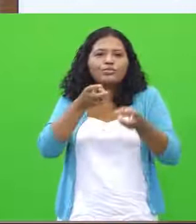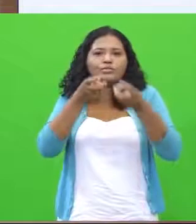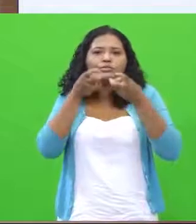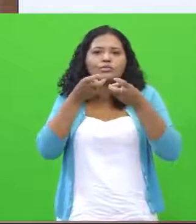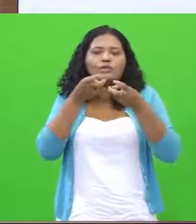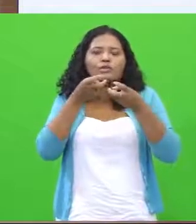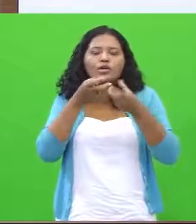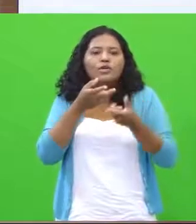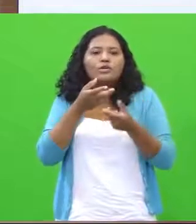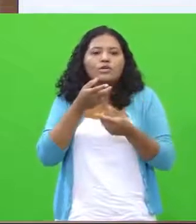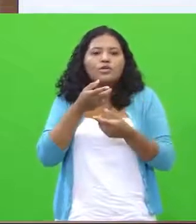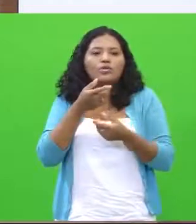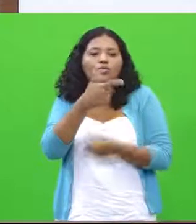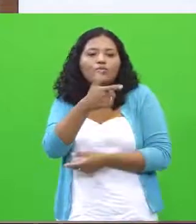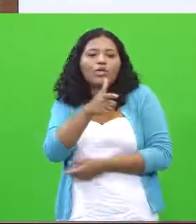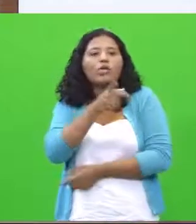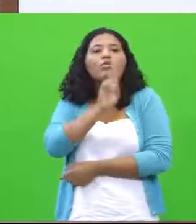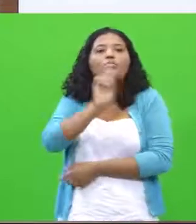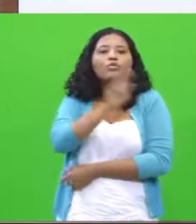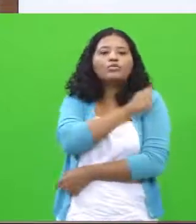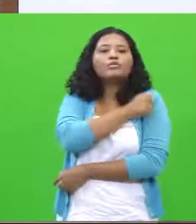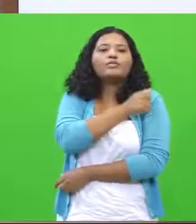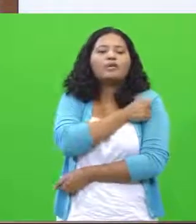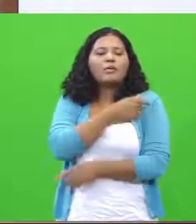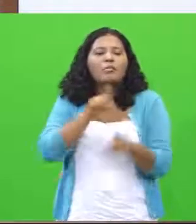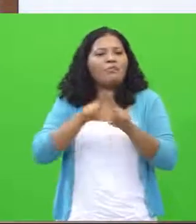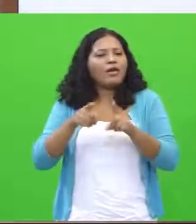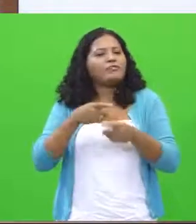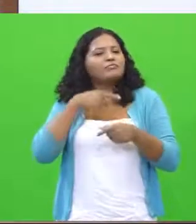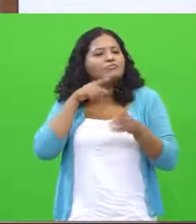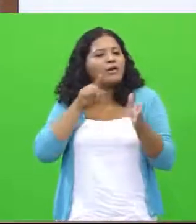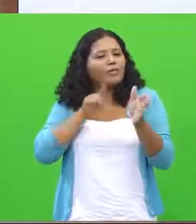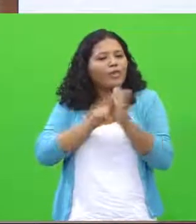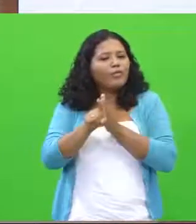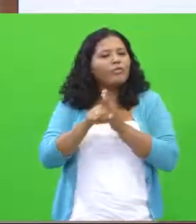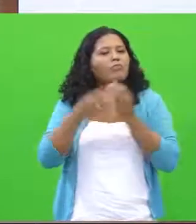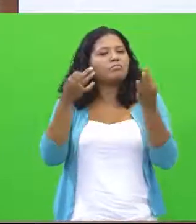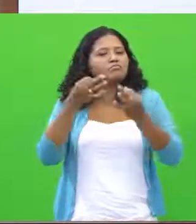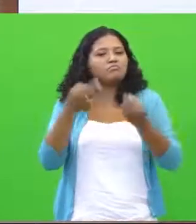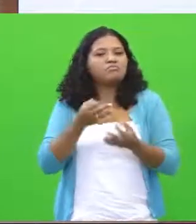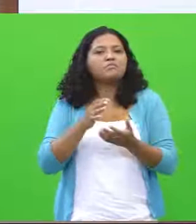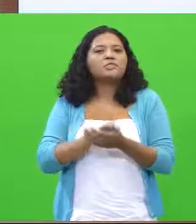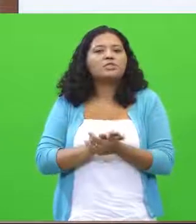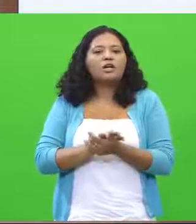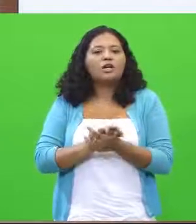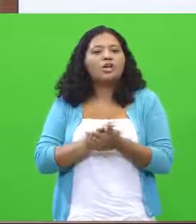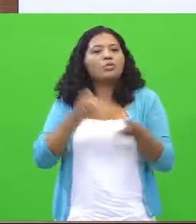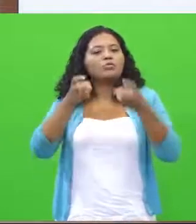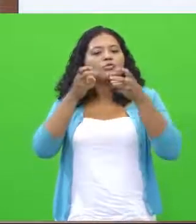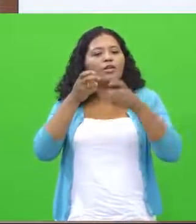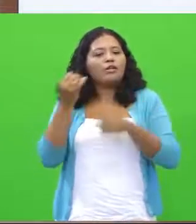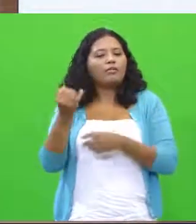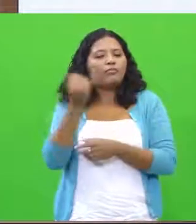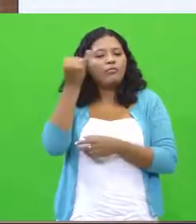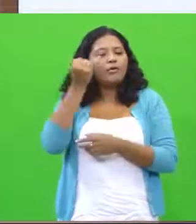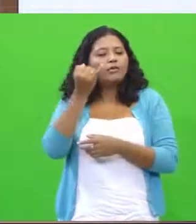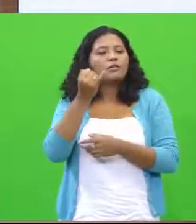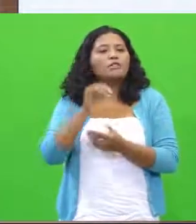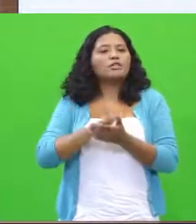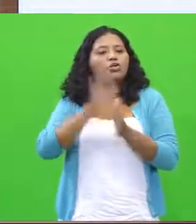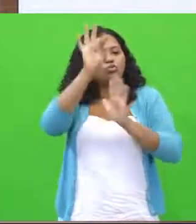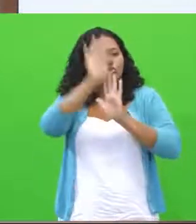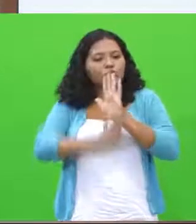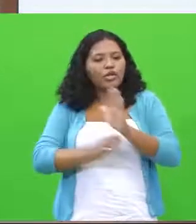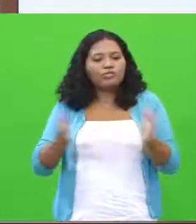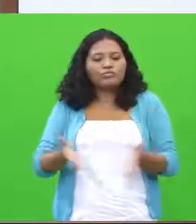identificou, mas também belíssimas. Olha, prestaram muita atenção da importância dos textos motivadores. Vocês estão de